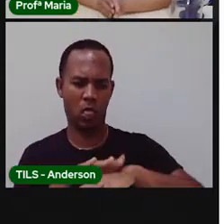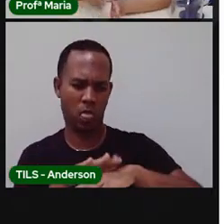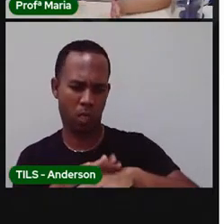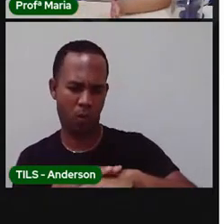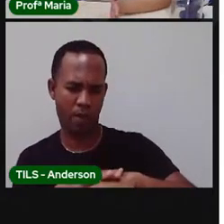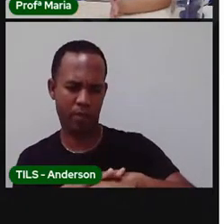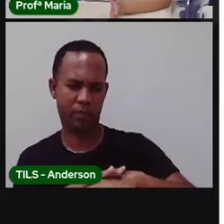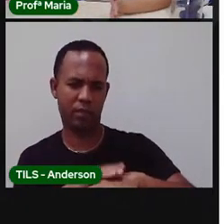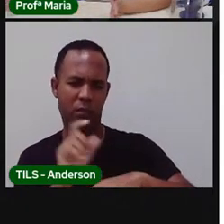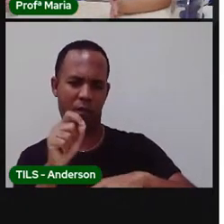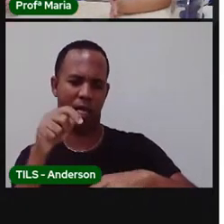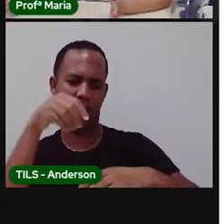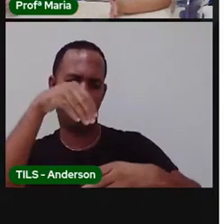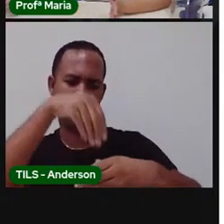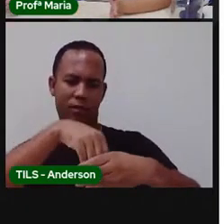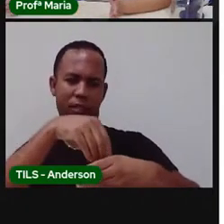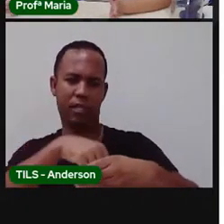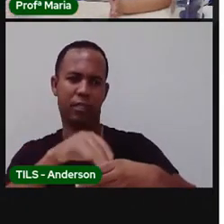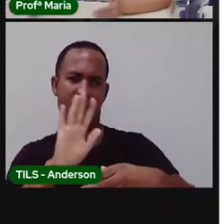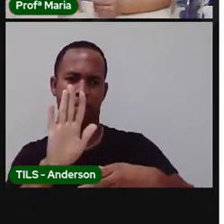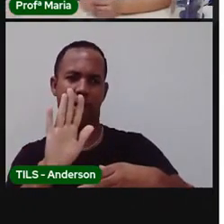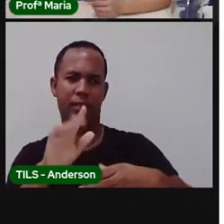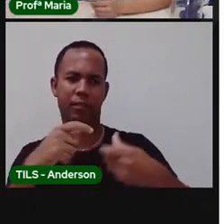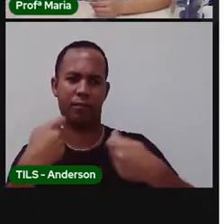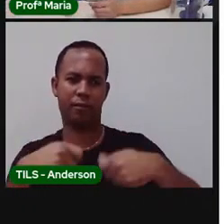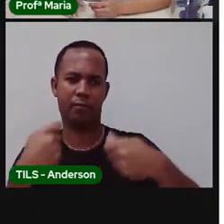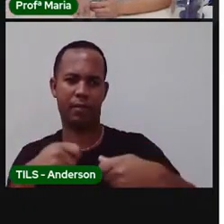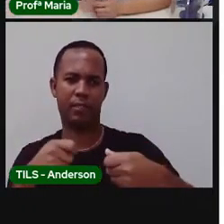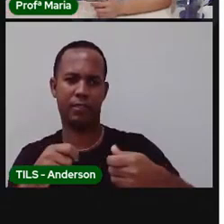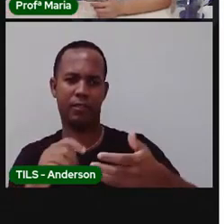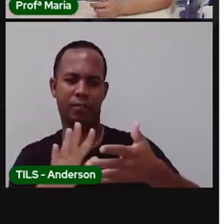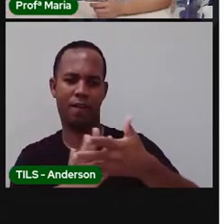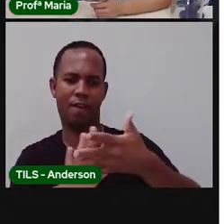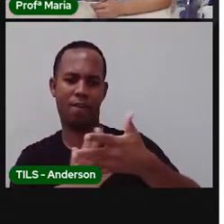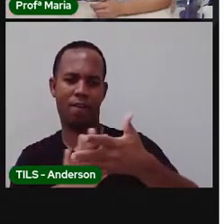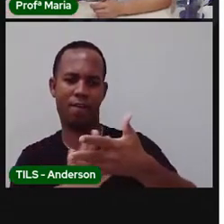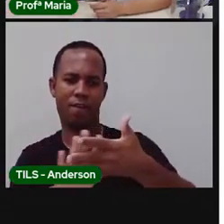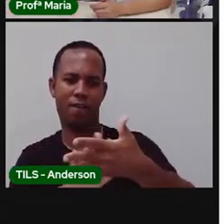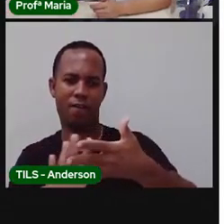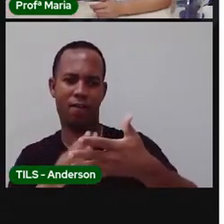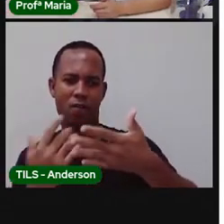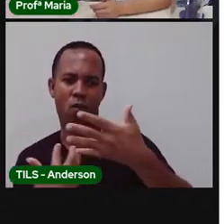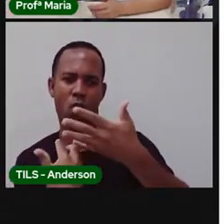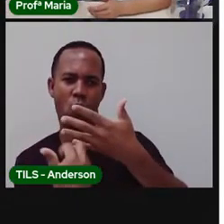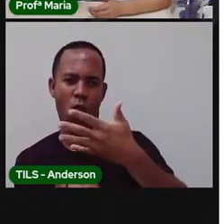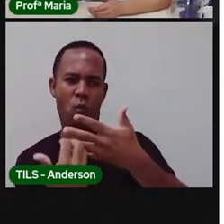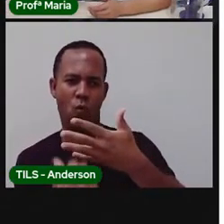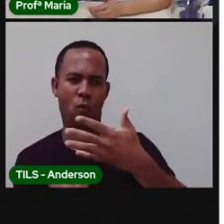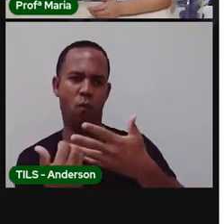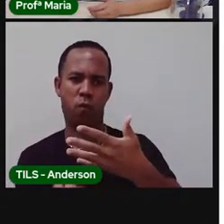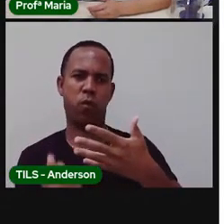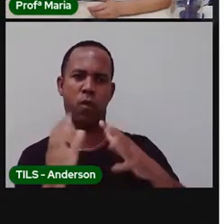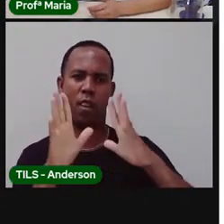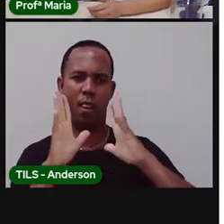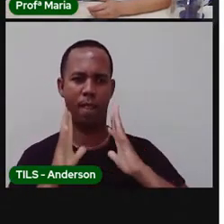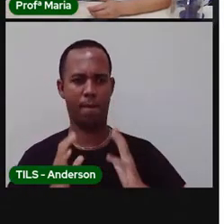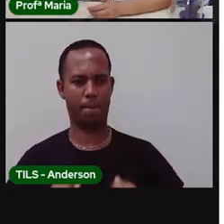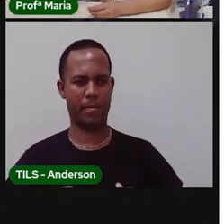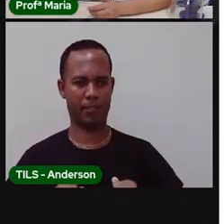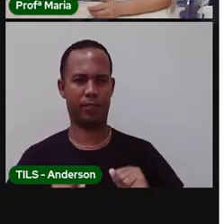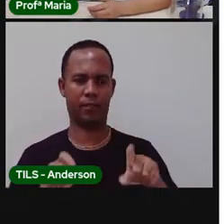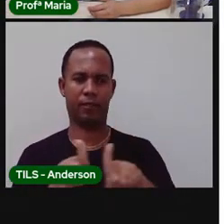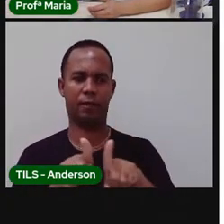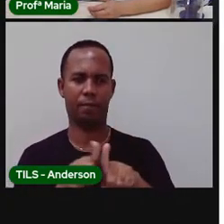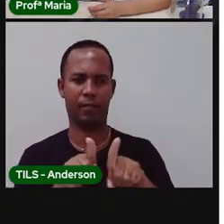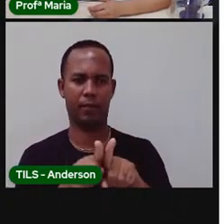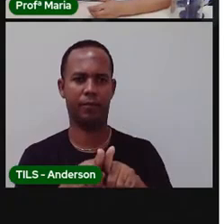ela precisa passar por um processo de filtração, decantação, depende muito do quê? Da impureza que aquela